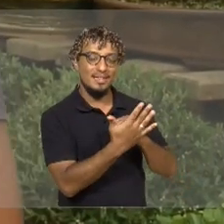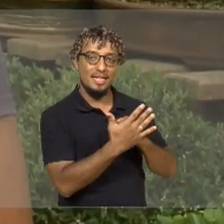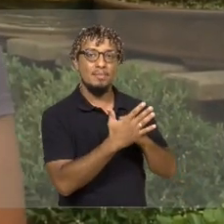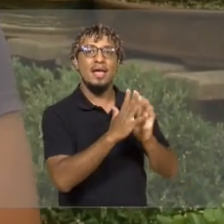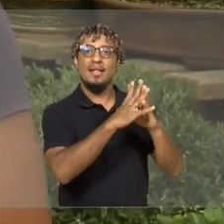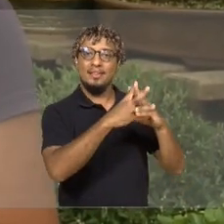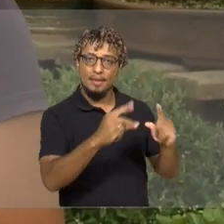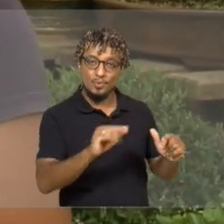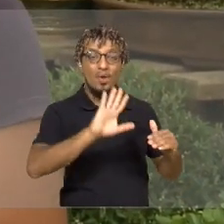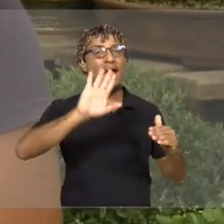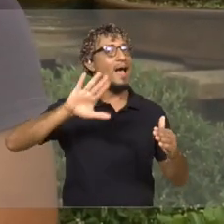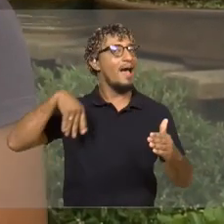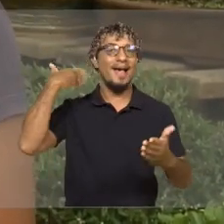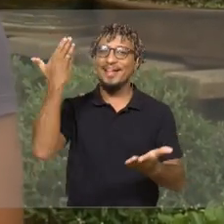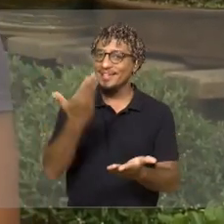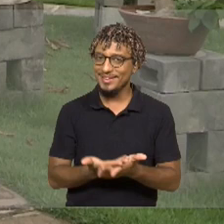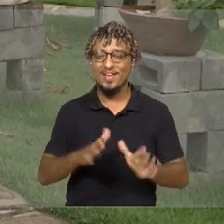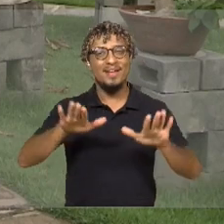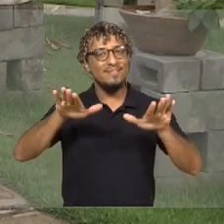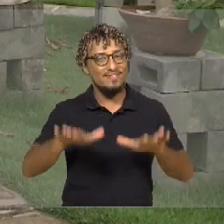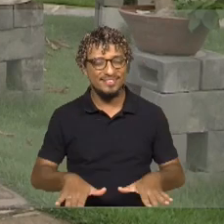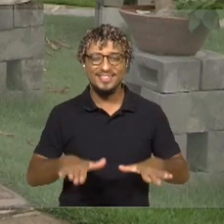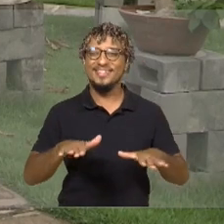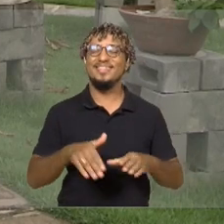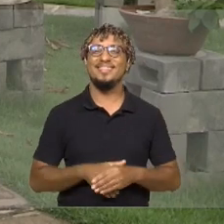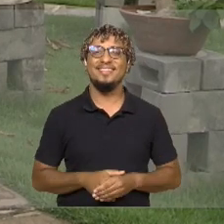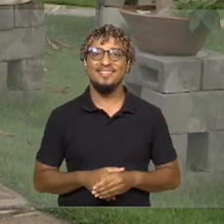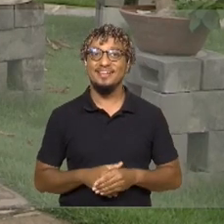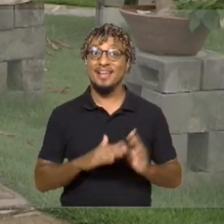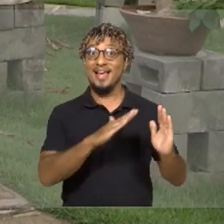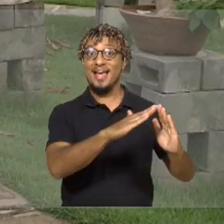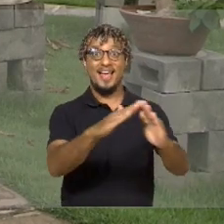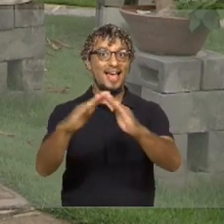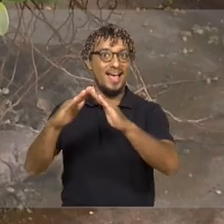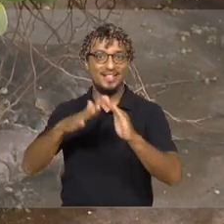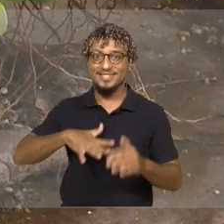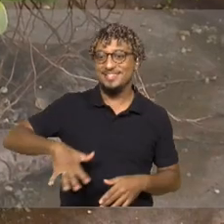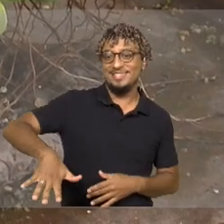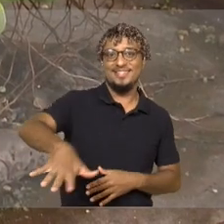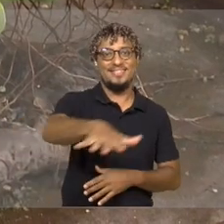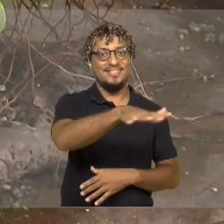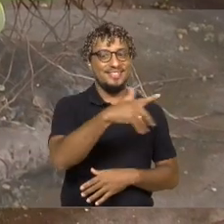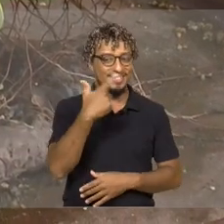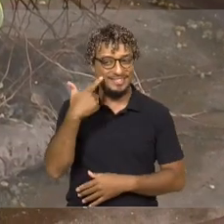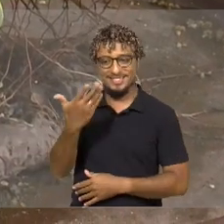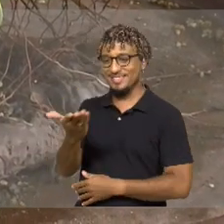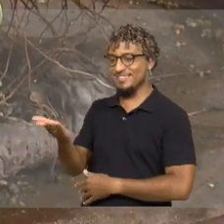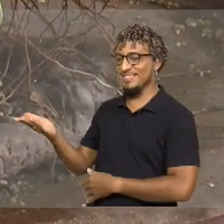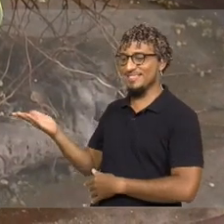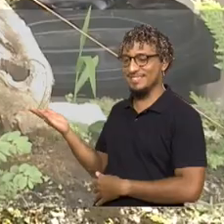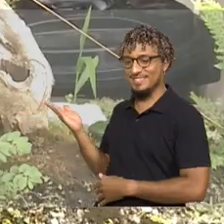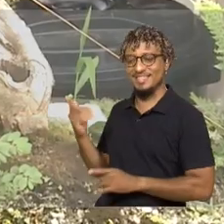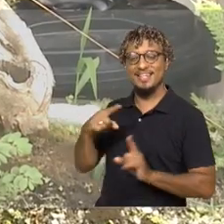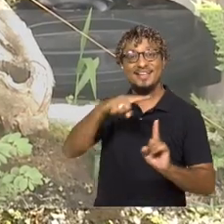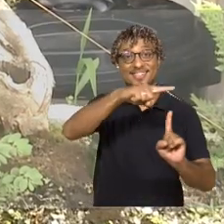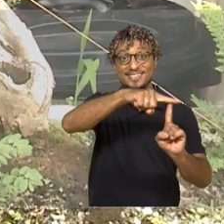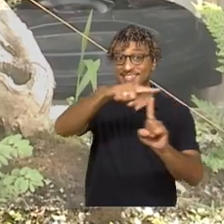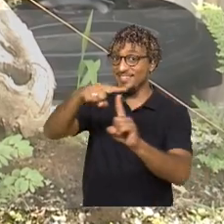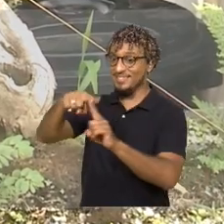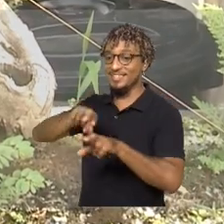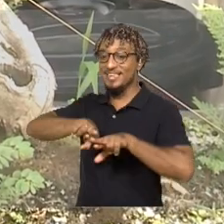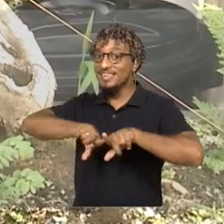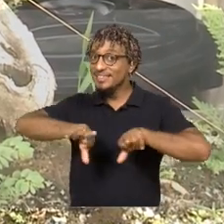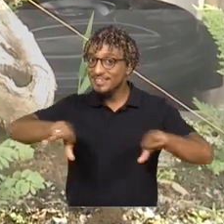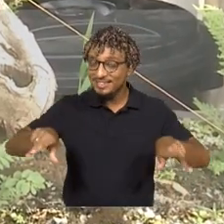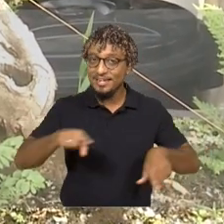cá, a gente tem trabalhado com bonsai. A casa é tomada por diversos deles e de diversas espécies. E, para a